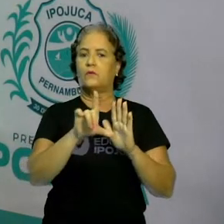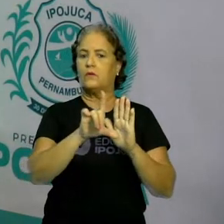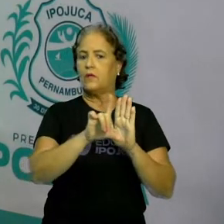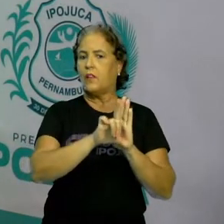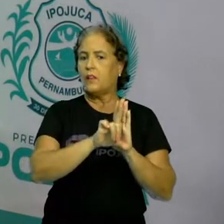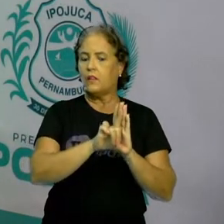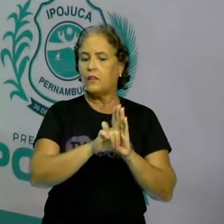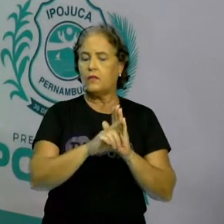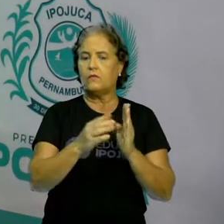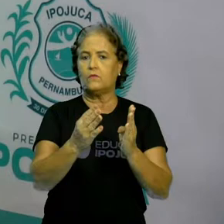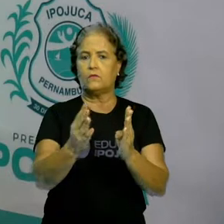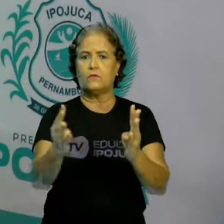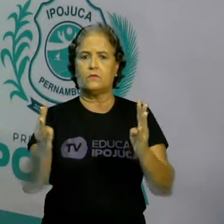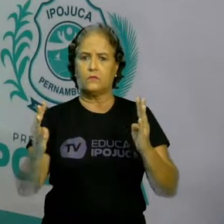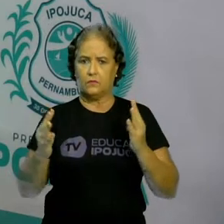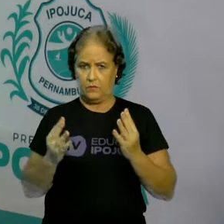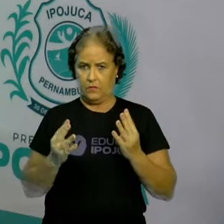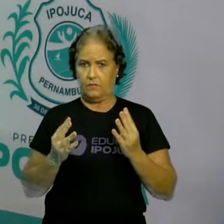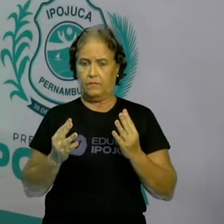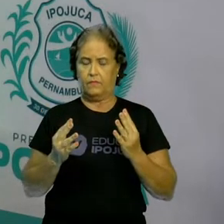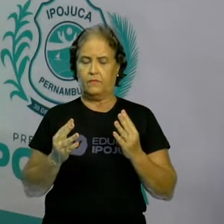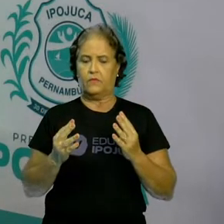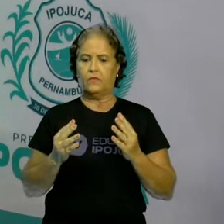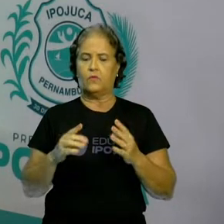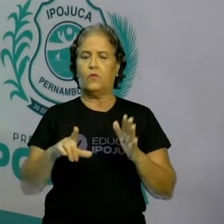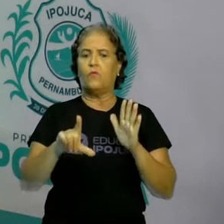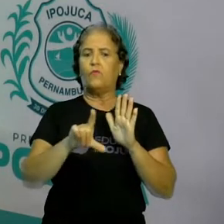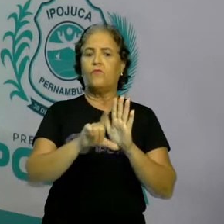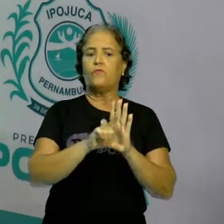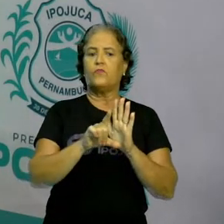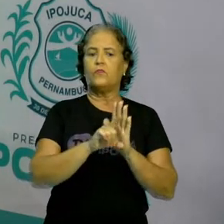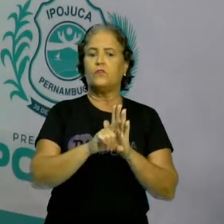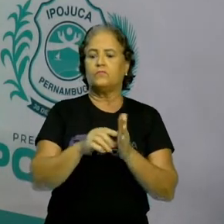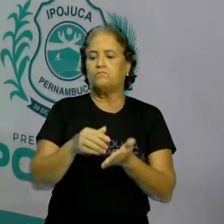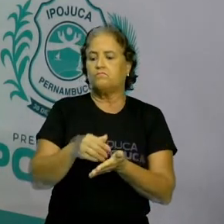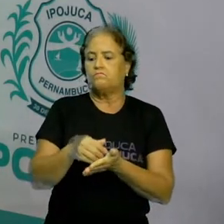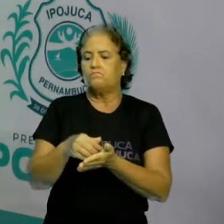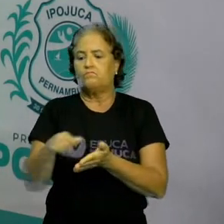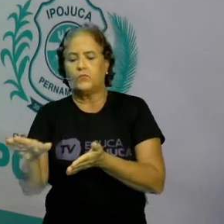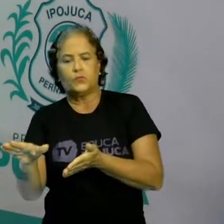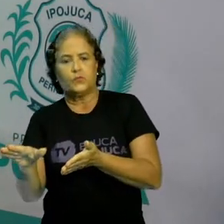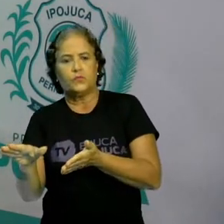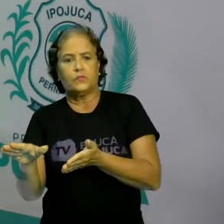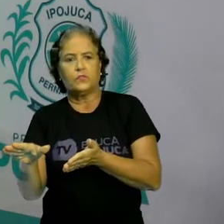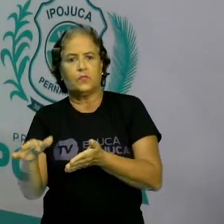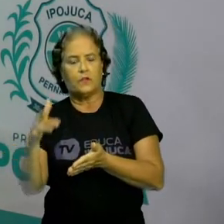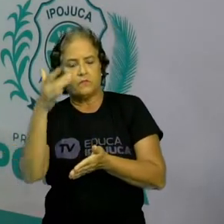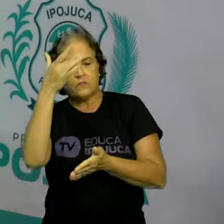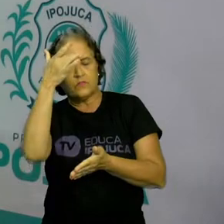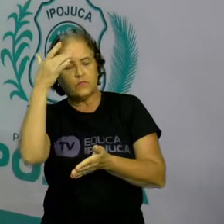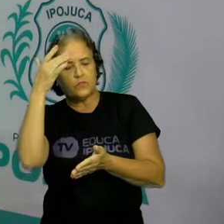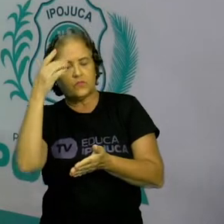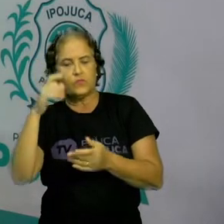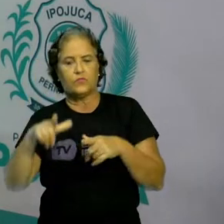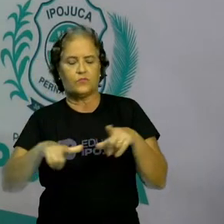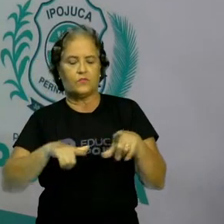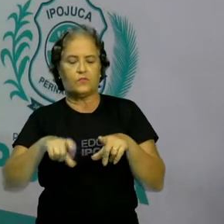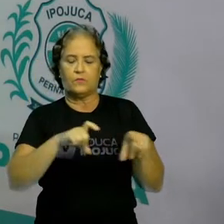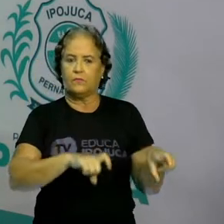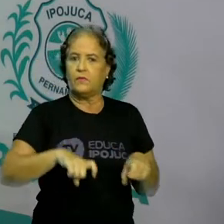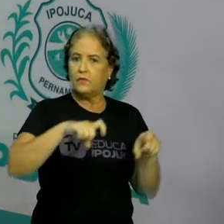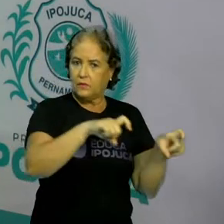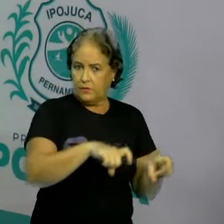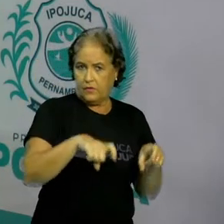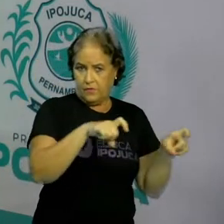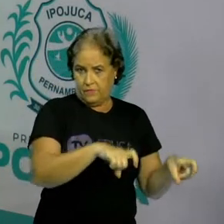cercamento, elas foram leis que vão expulsar os camponeses, tá certo? Das suas terras e essas terras, elas vão